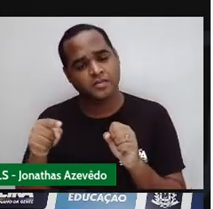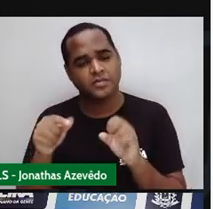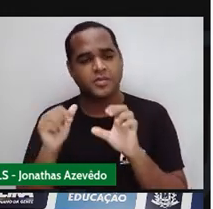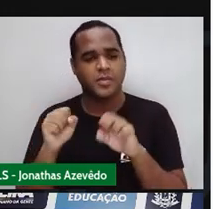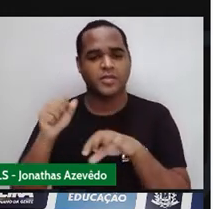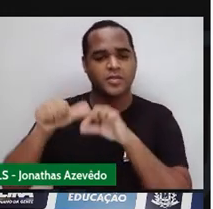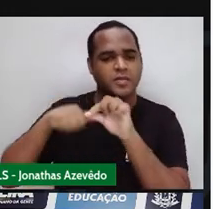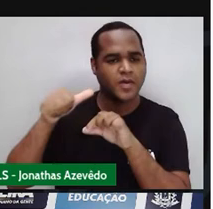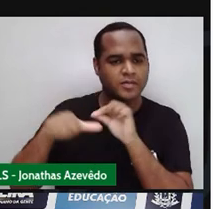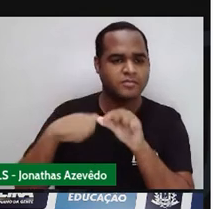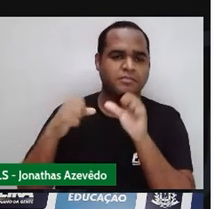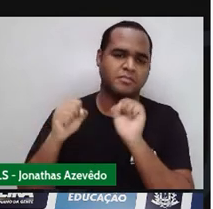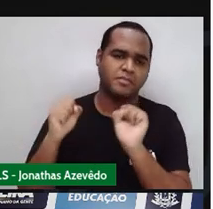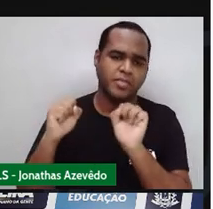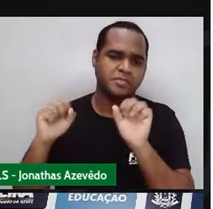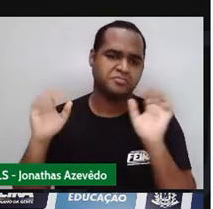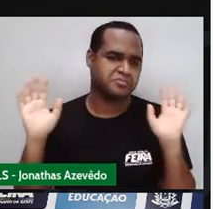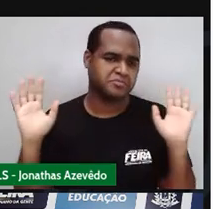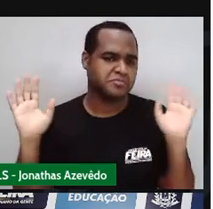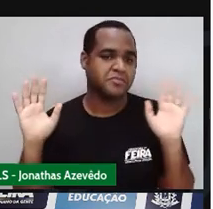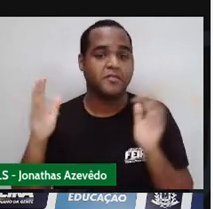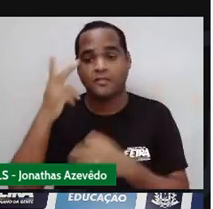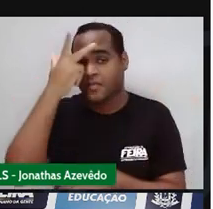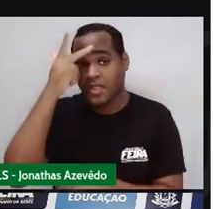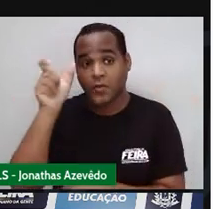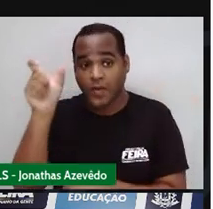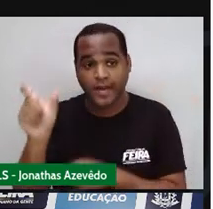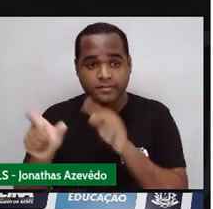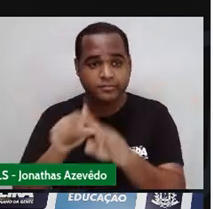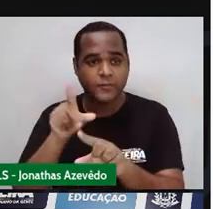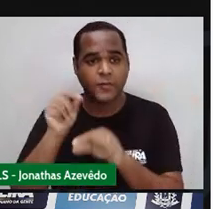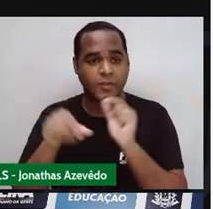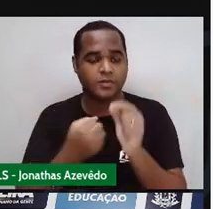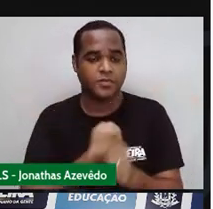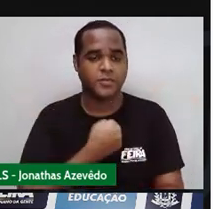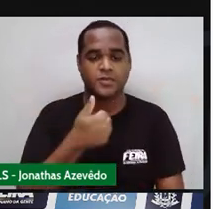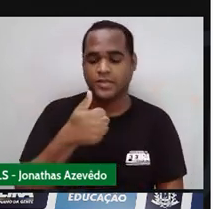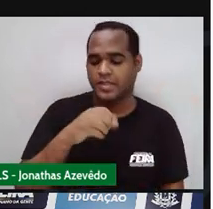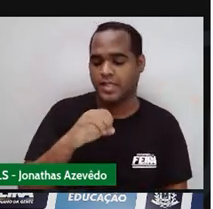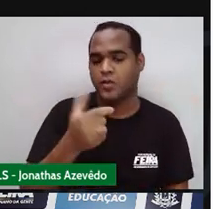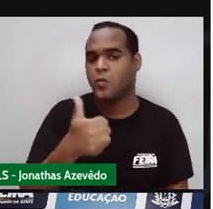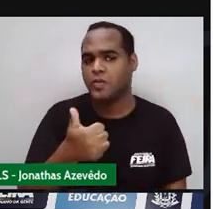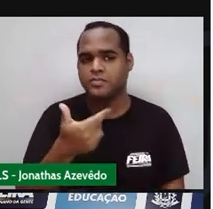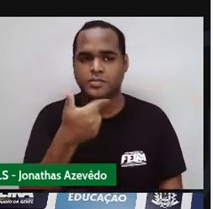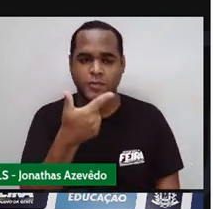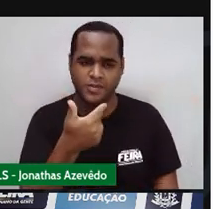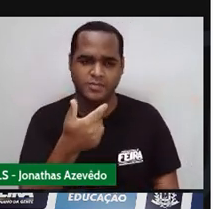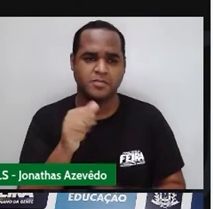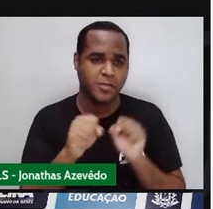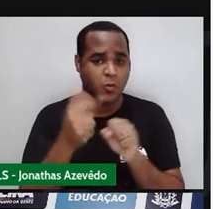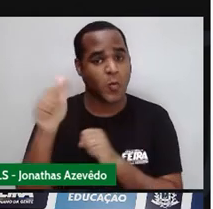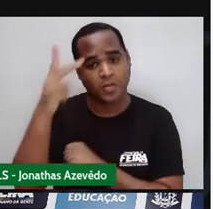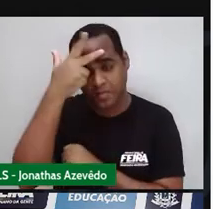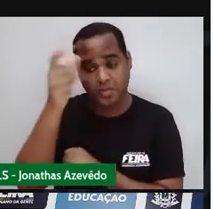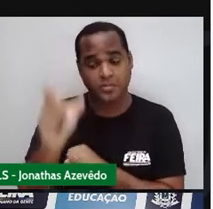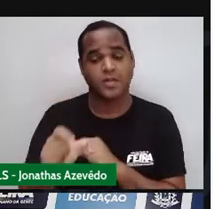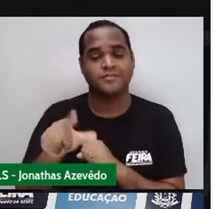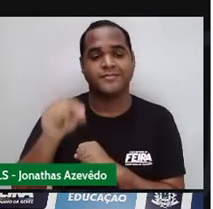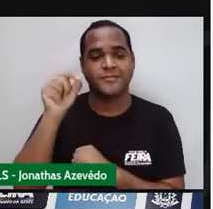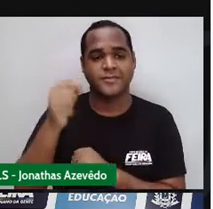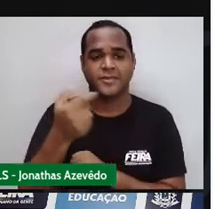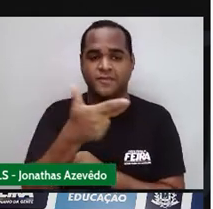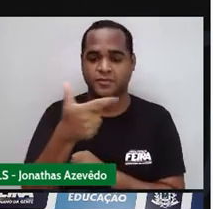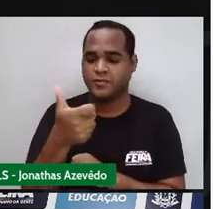mudar Então Uma pessoa pode ter escolhido O 10 O 11 E o 12 Outra pessoa pode ter escolhido O